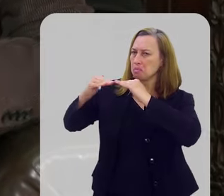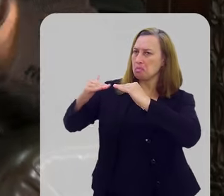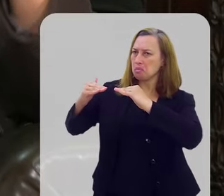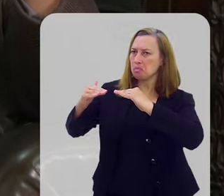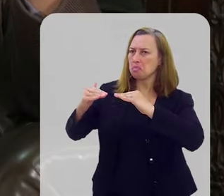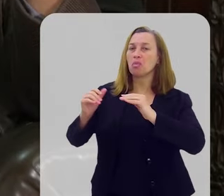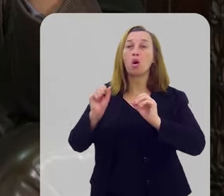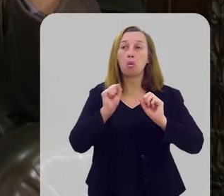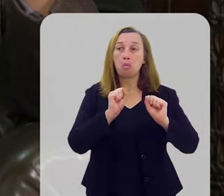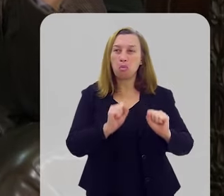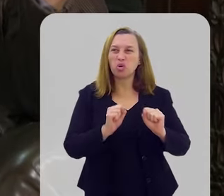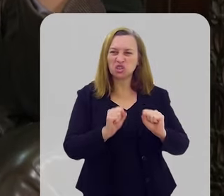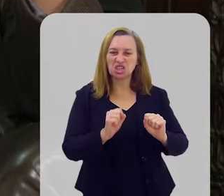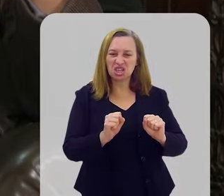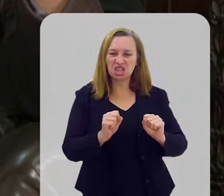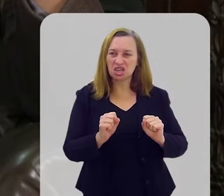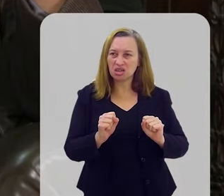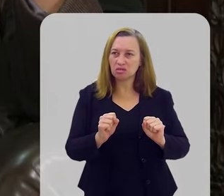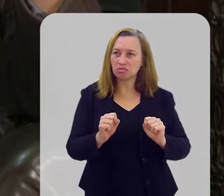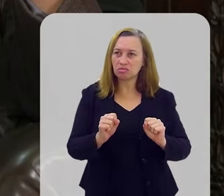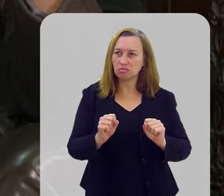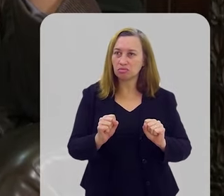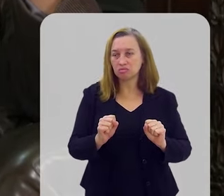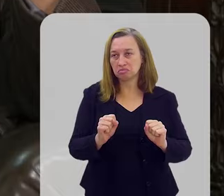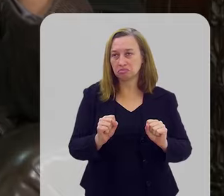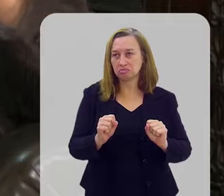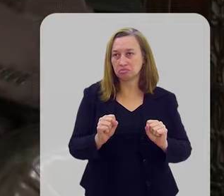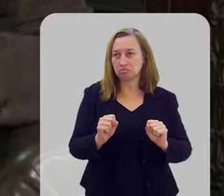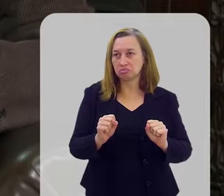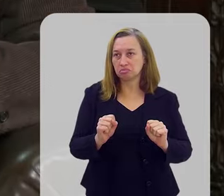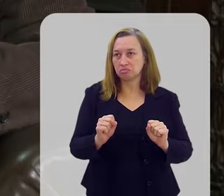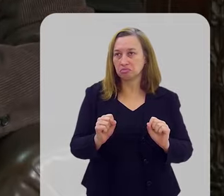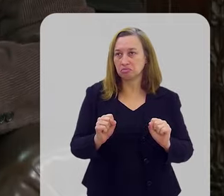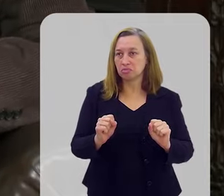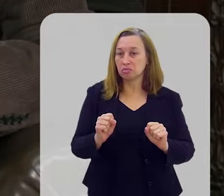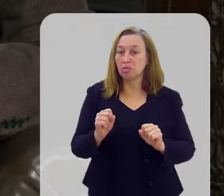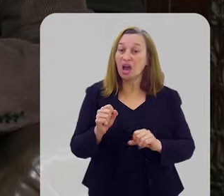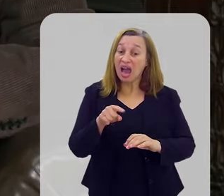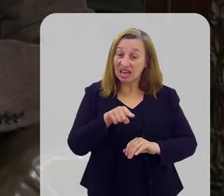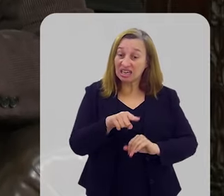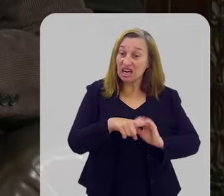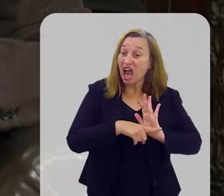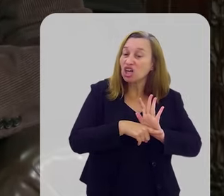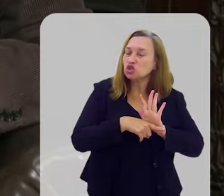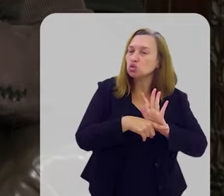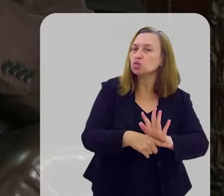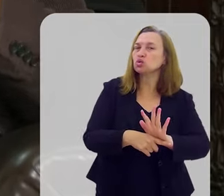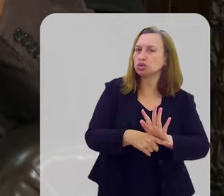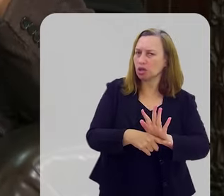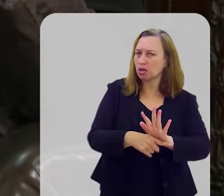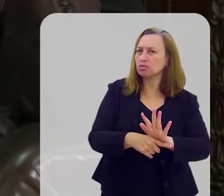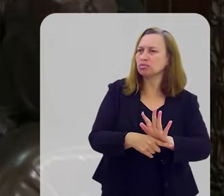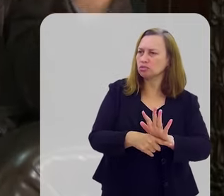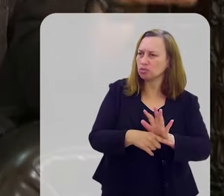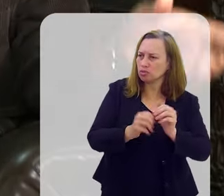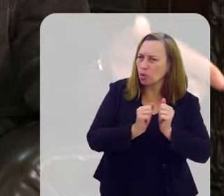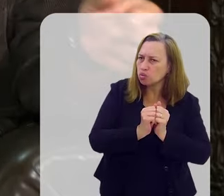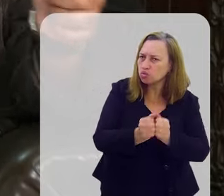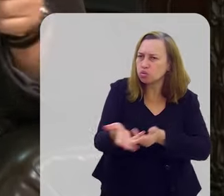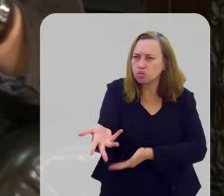Os caras poderiam estar aqui para o estar, sabe? Mas não, os caras estão aqui ajudando, os caras estão juntos.